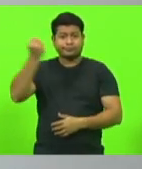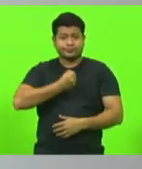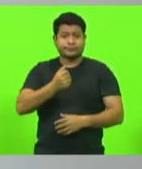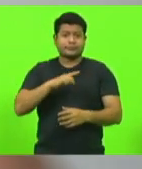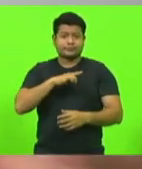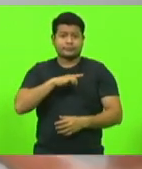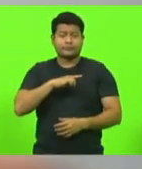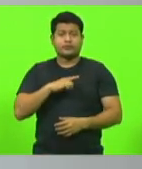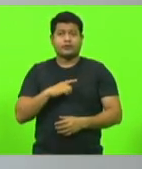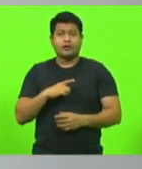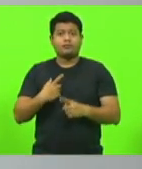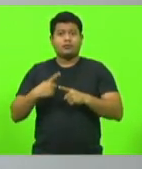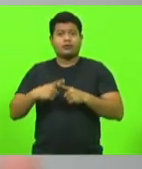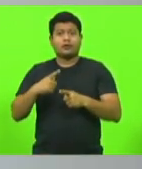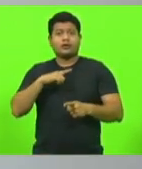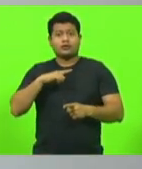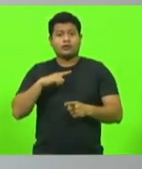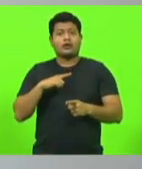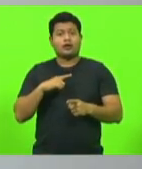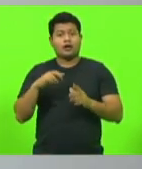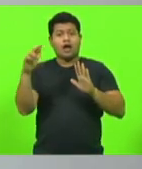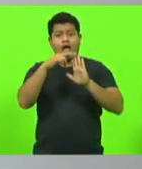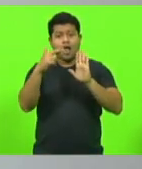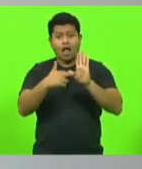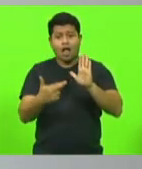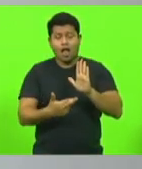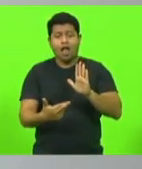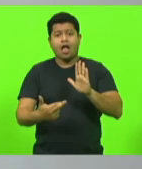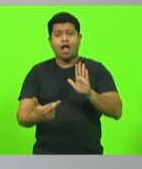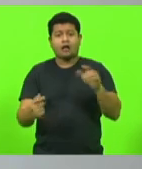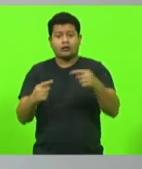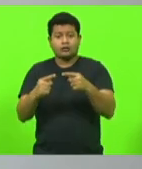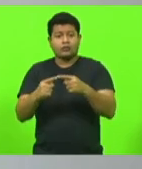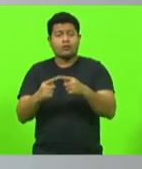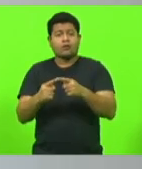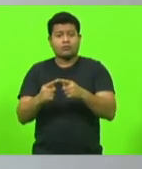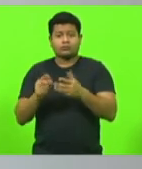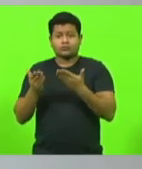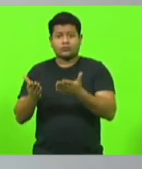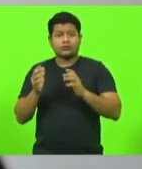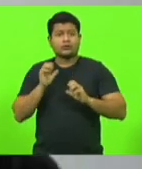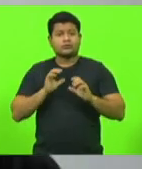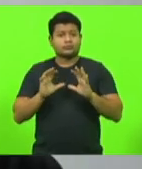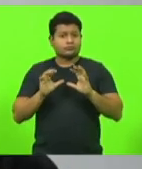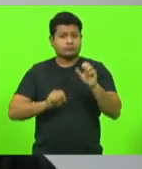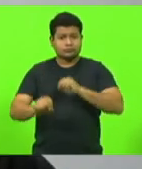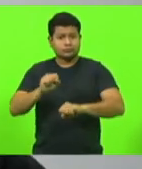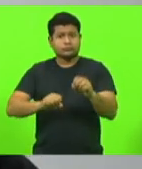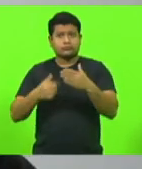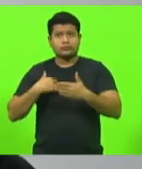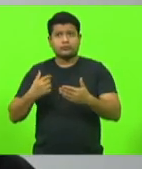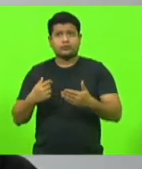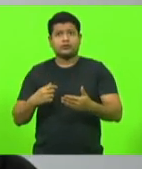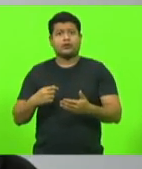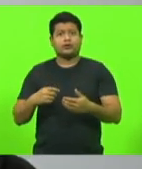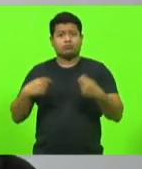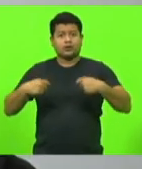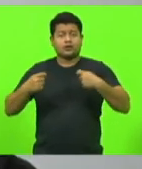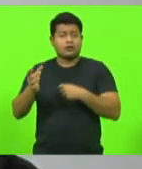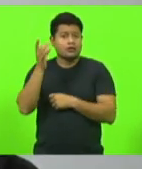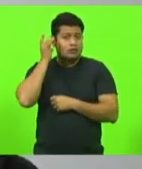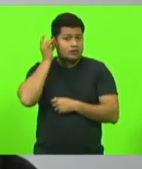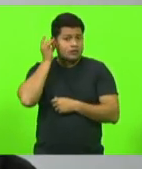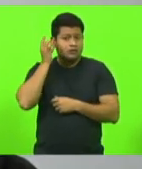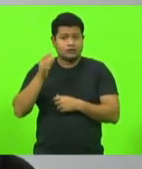Por quê? Porque existem normas sanitárias em Santa Catarina que não permite, porque ele está sem o brinco. para a gente poder identificar o animal.